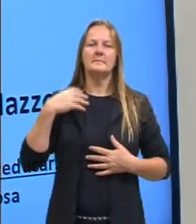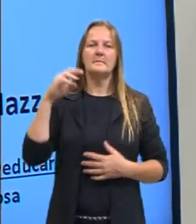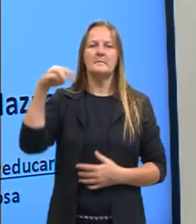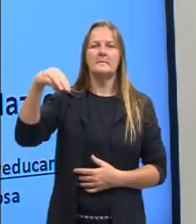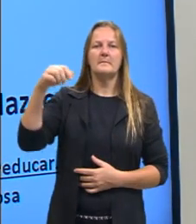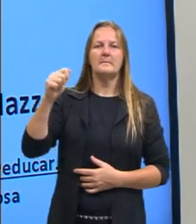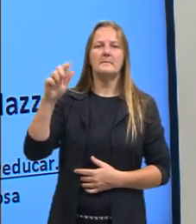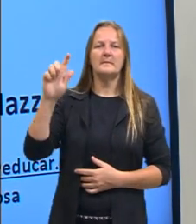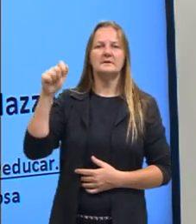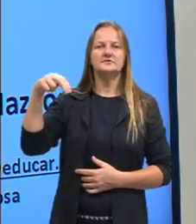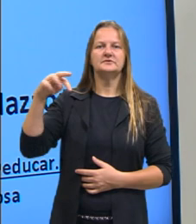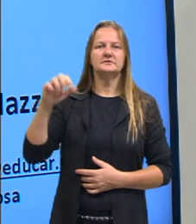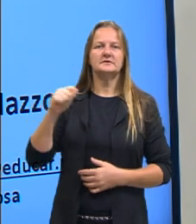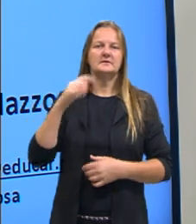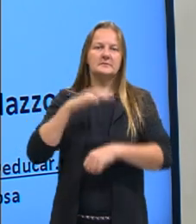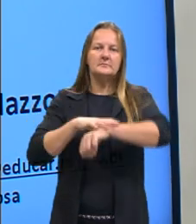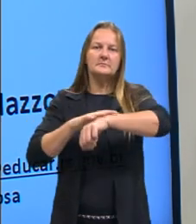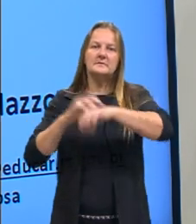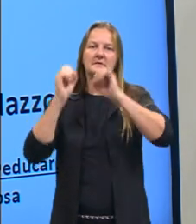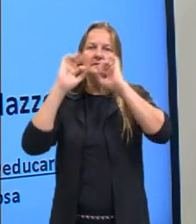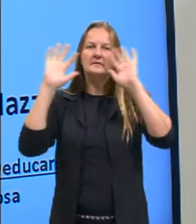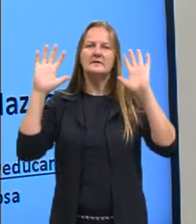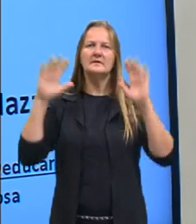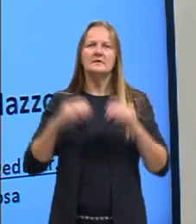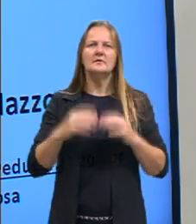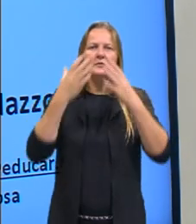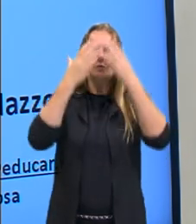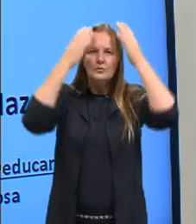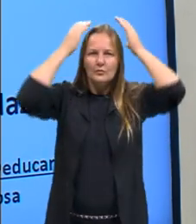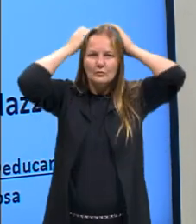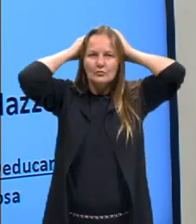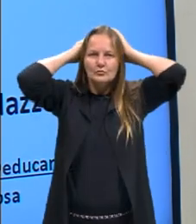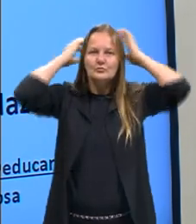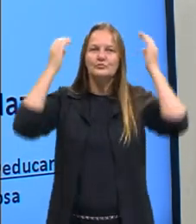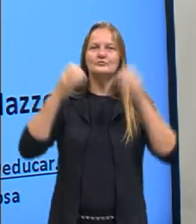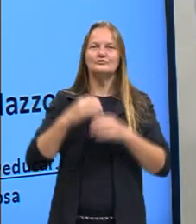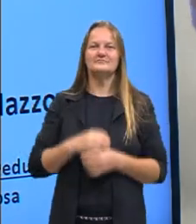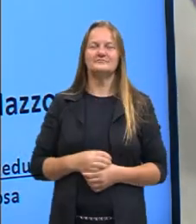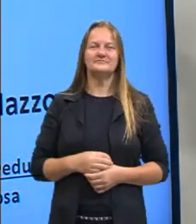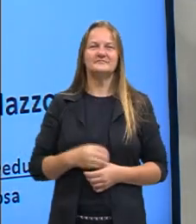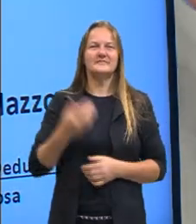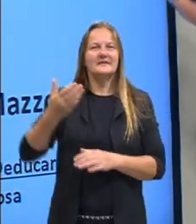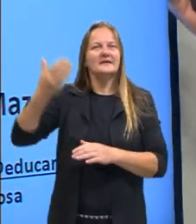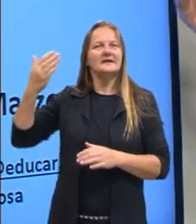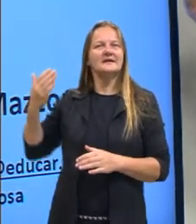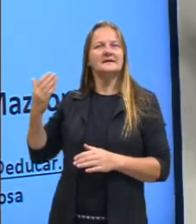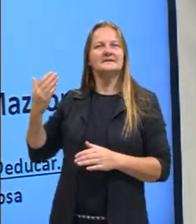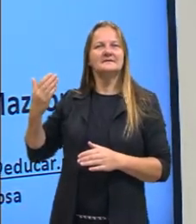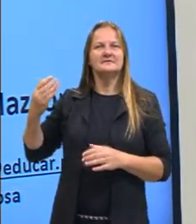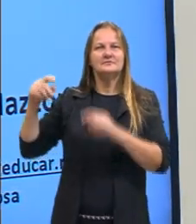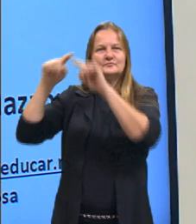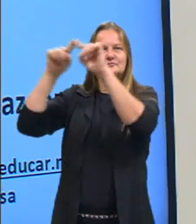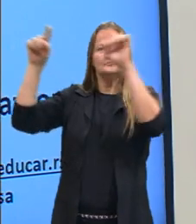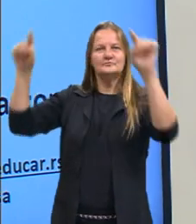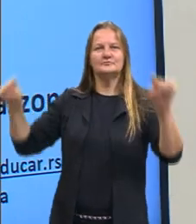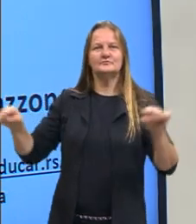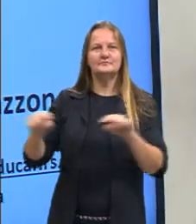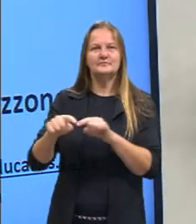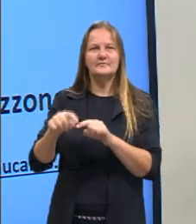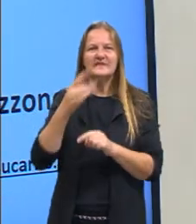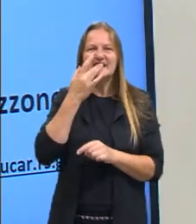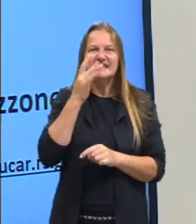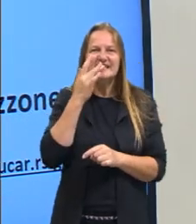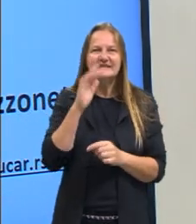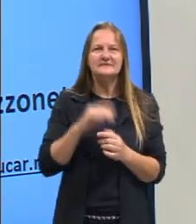Minha pele é clara, hoje estou com o cabelo amarrado. Atrás de mim tem um quadro branco, onde são